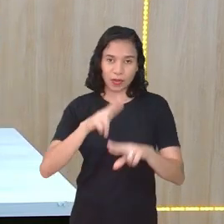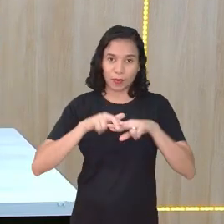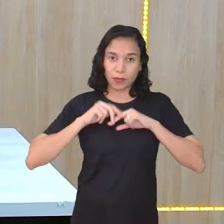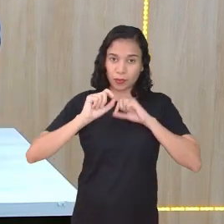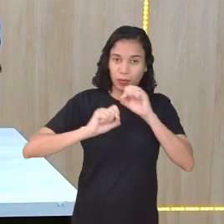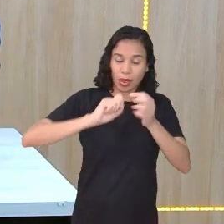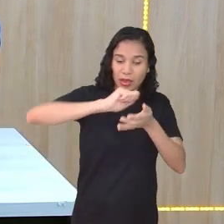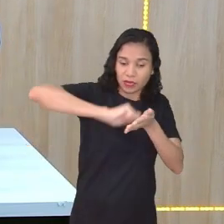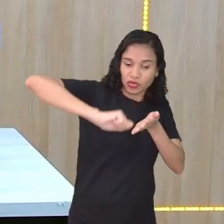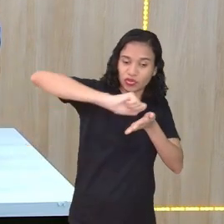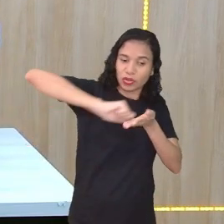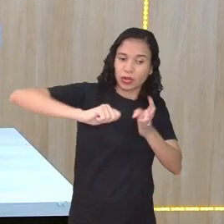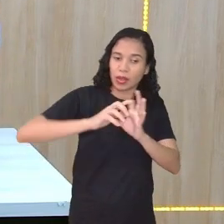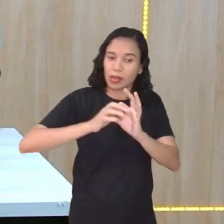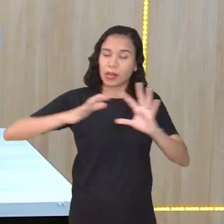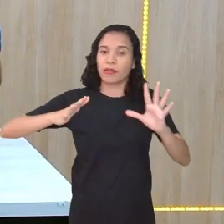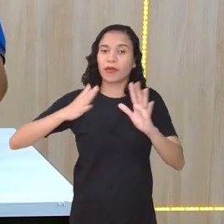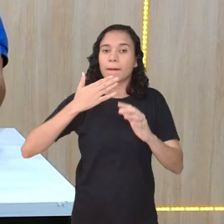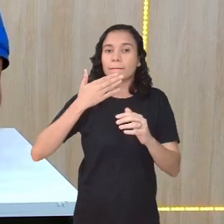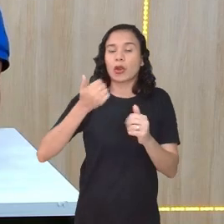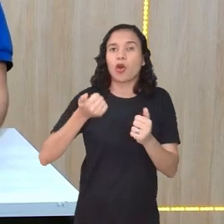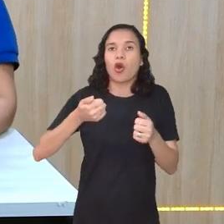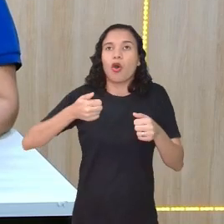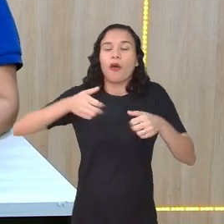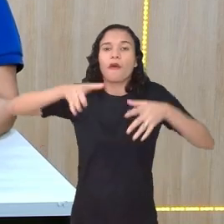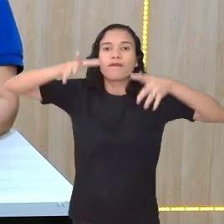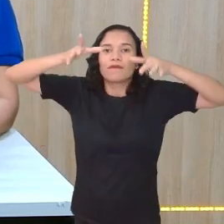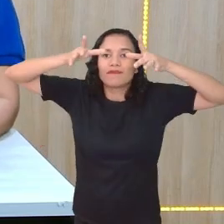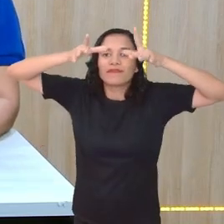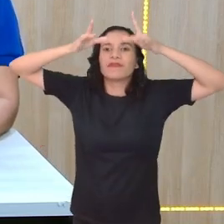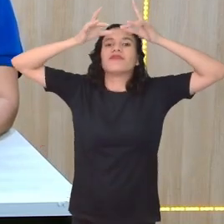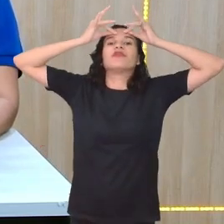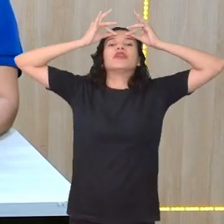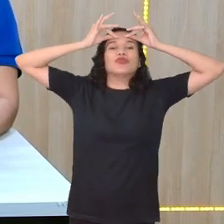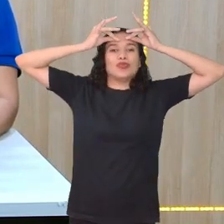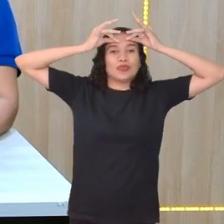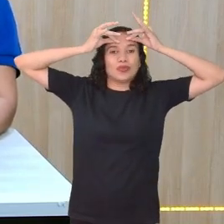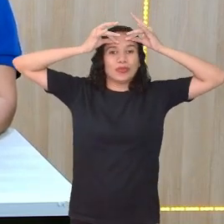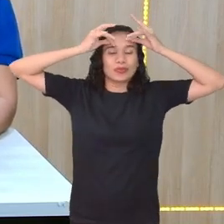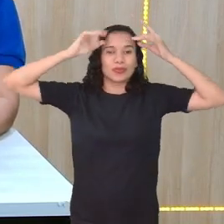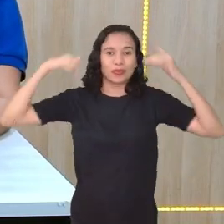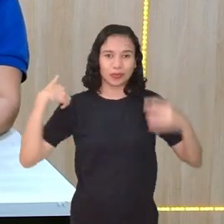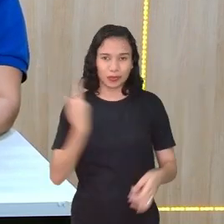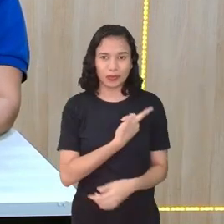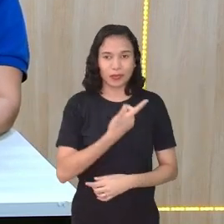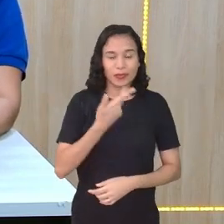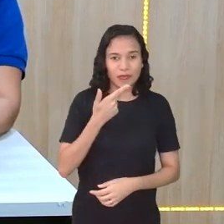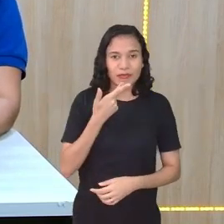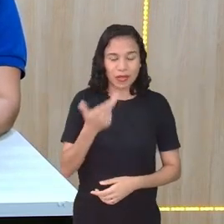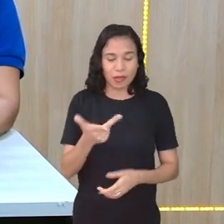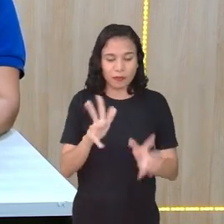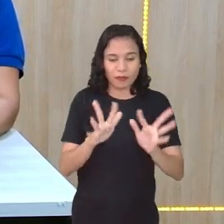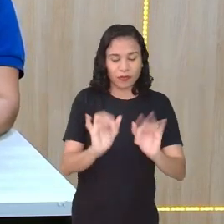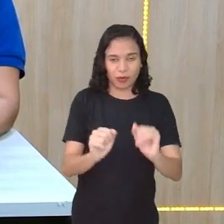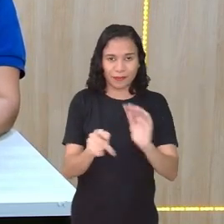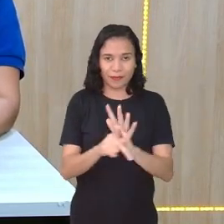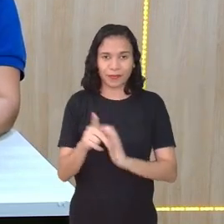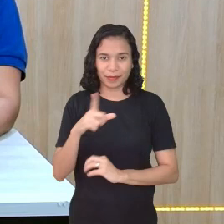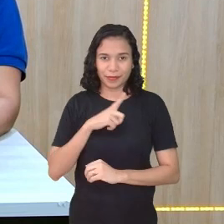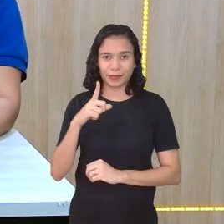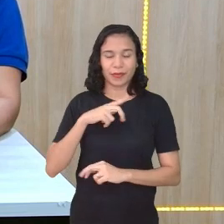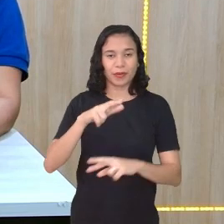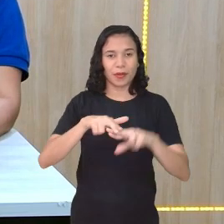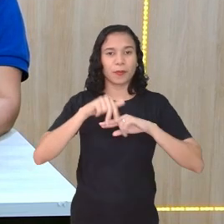a escrita, ela permite uma certa fixação, né? A gente fixa a versão, aquela versão final, Exatamente.